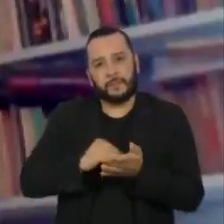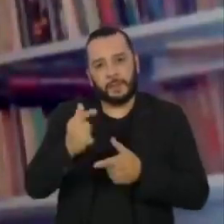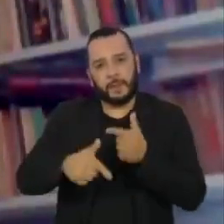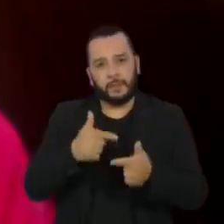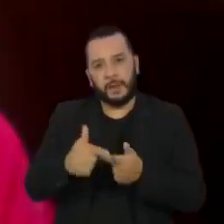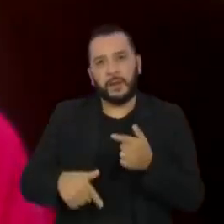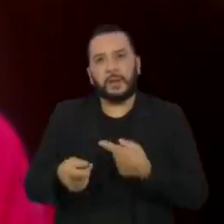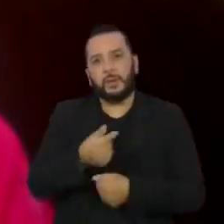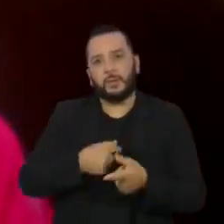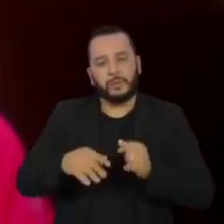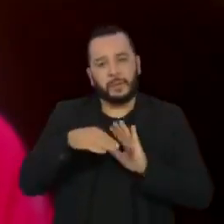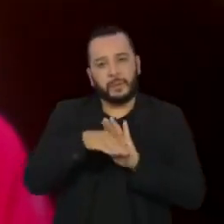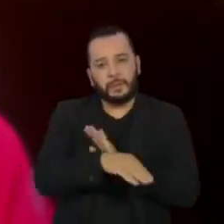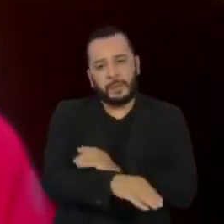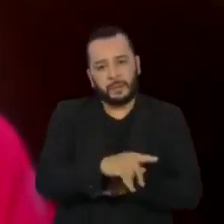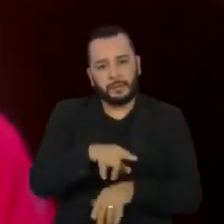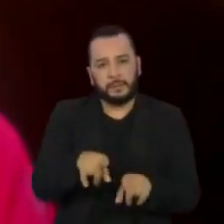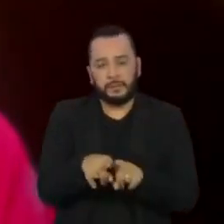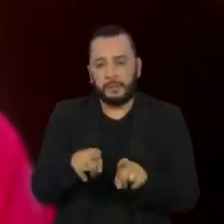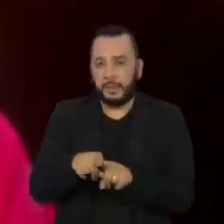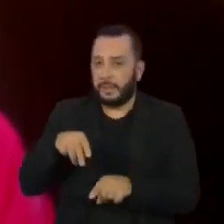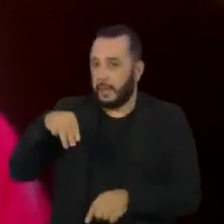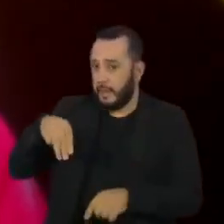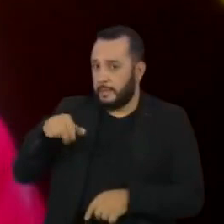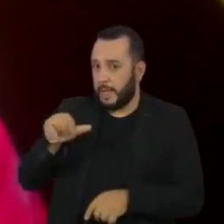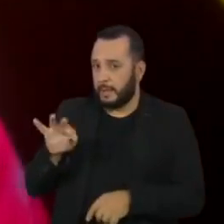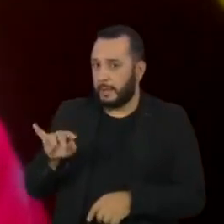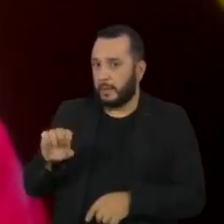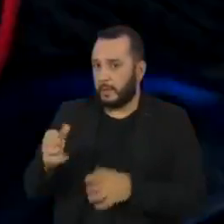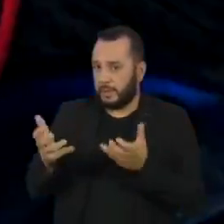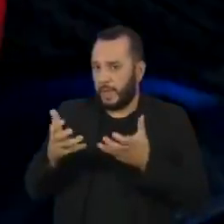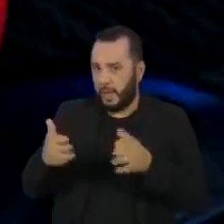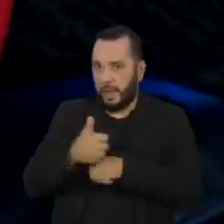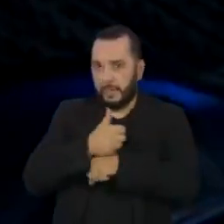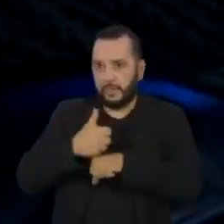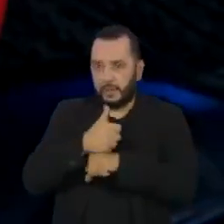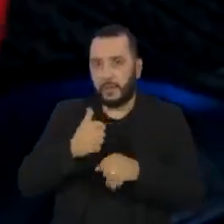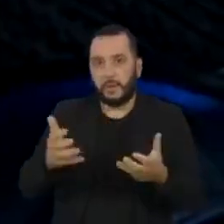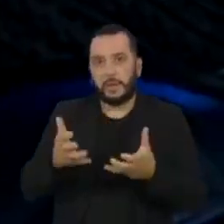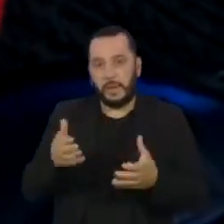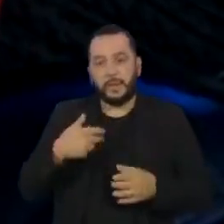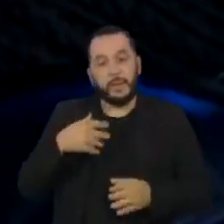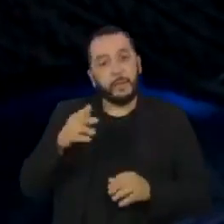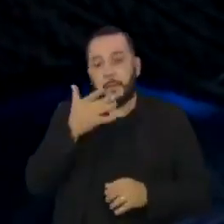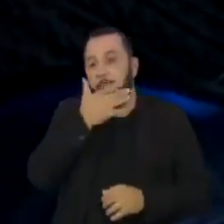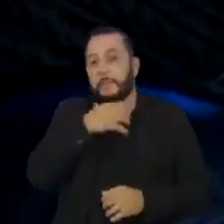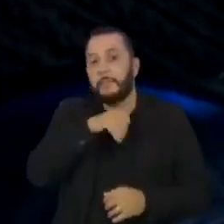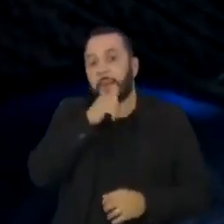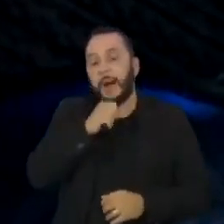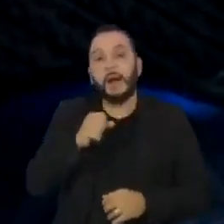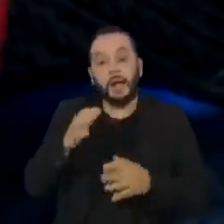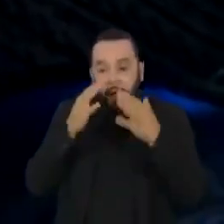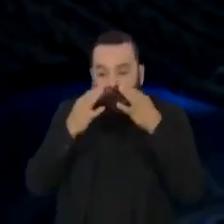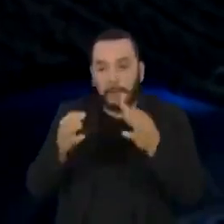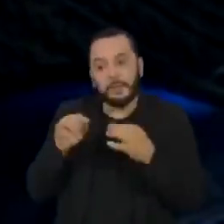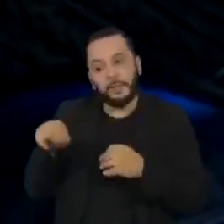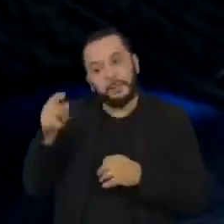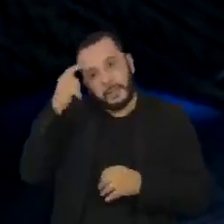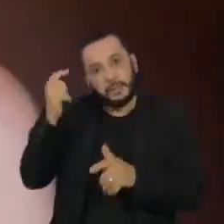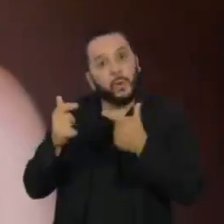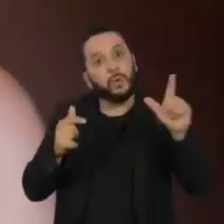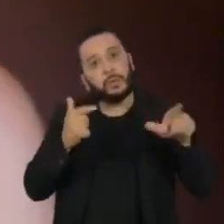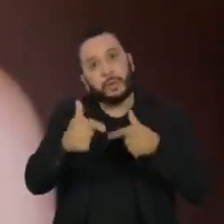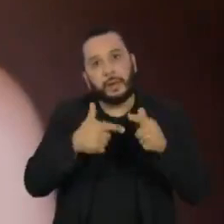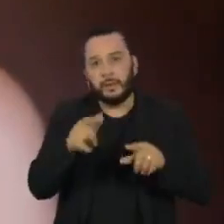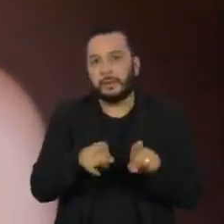econômica. O Matheus quer seguir o caminho da profissionalização nos games, mas o pai fica atento para que o garoto também pense em outras